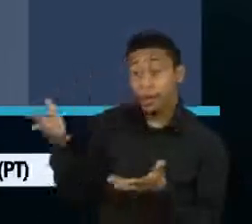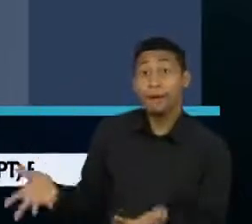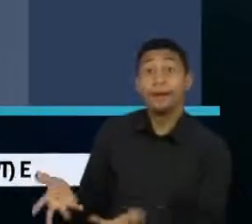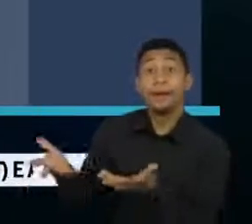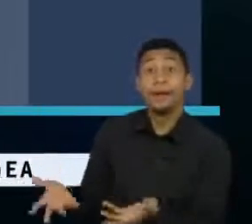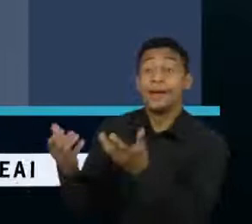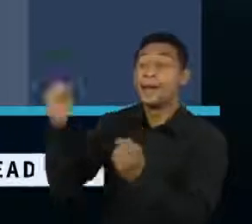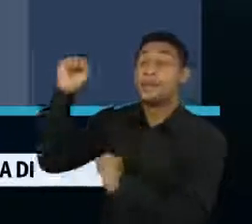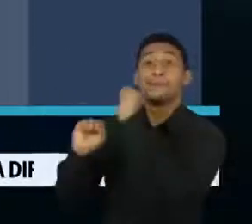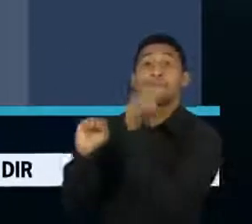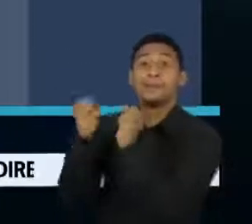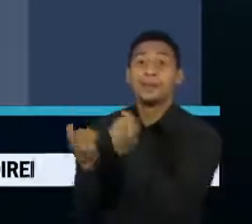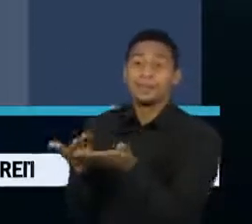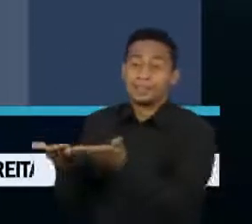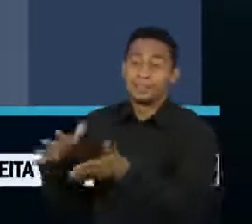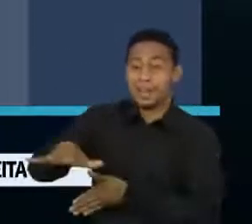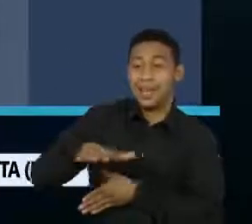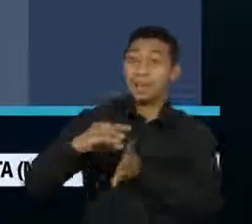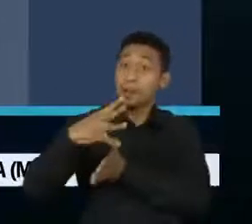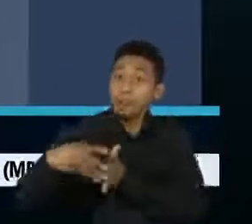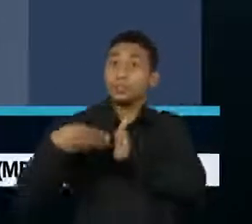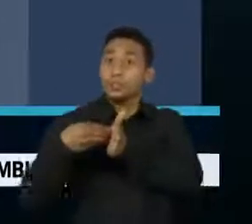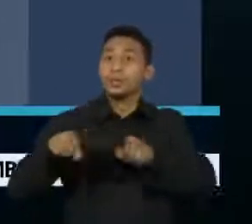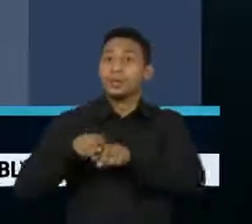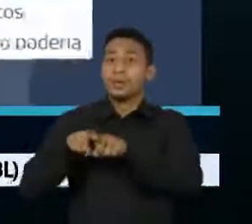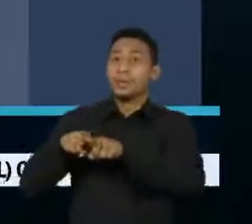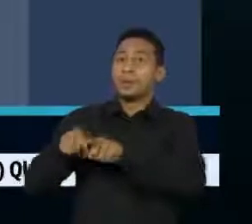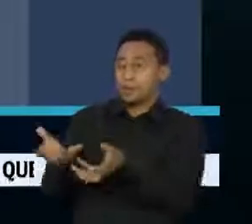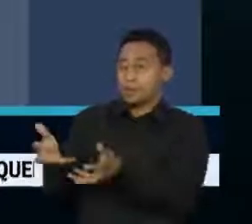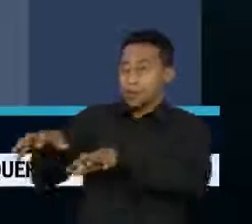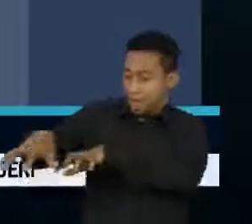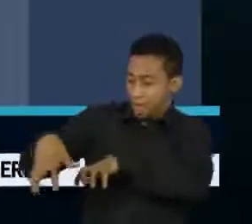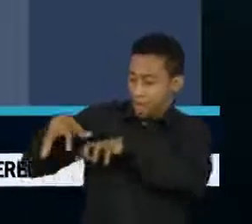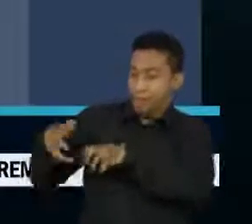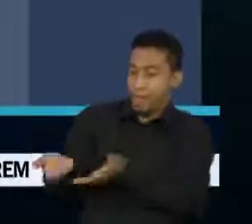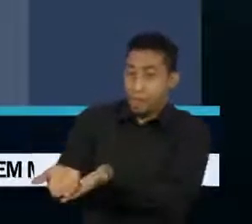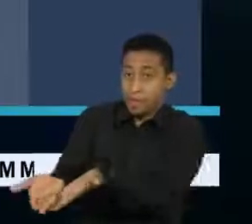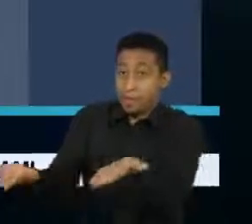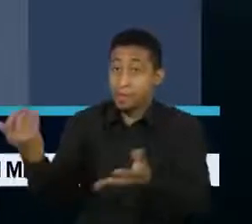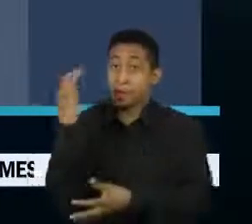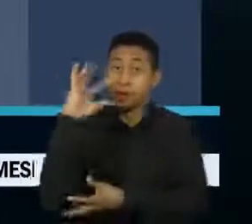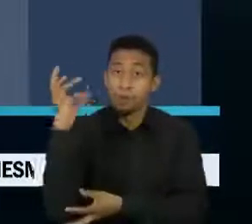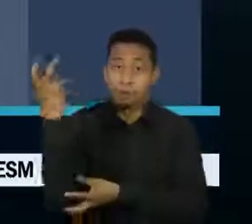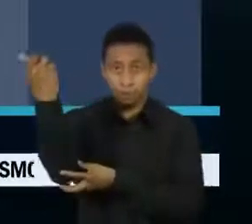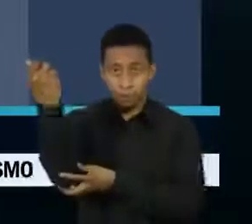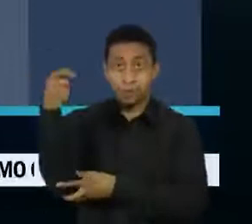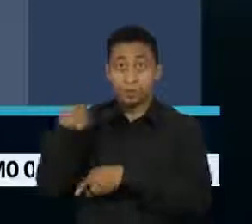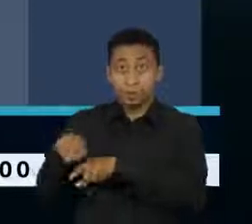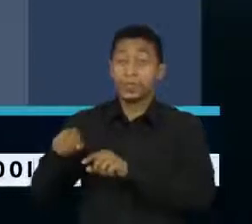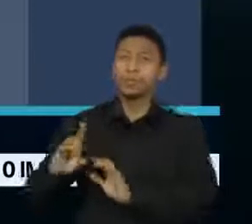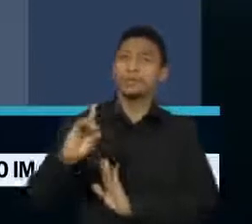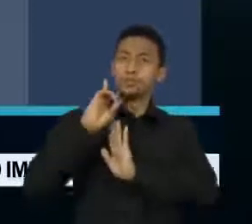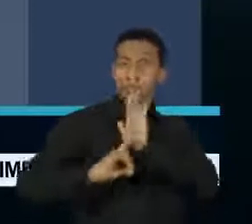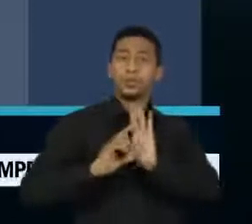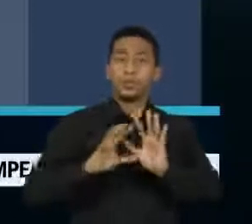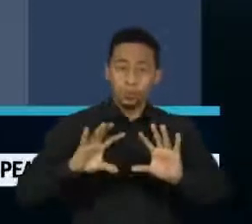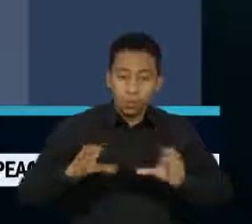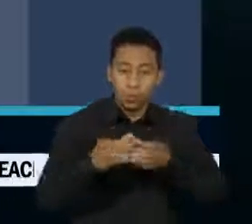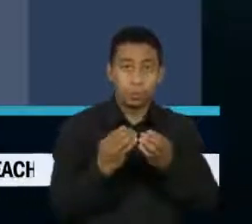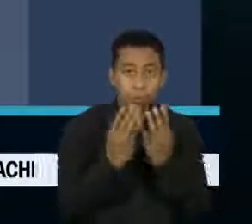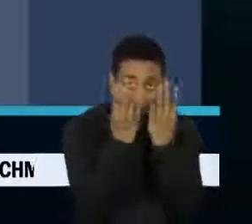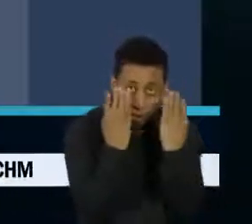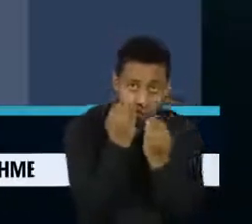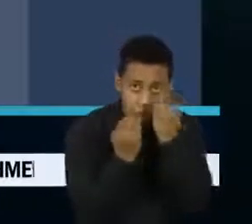extrativas nas regiões da Amazônia e do Cerrado e que organizações de direitos indígenas e seis partidos